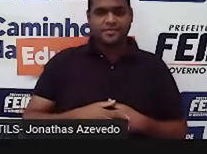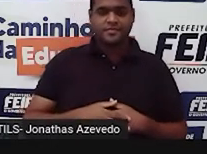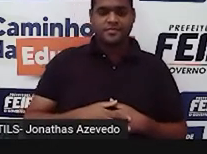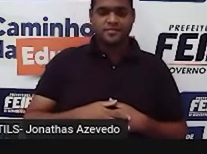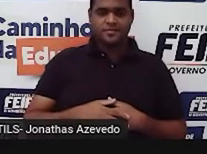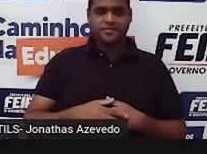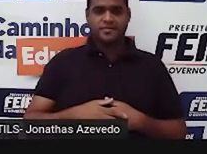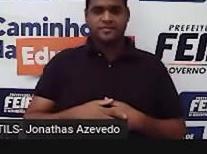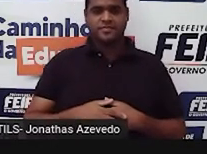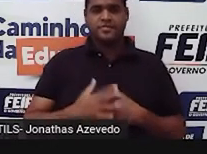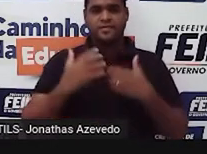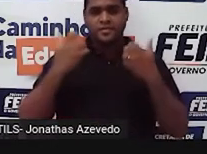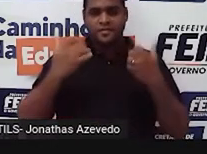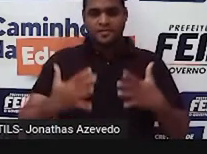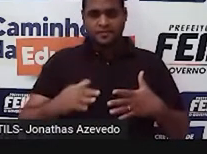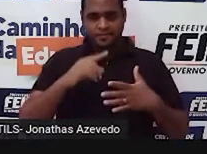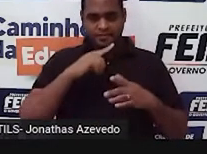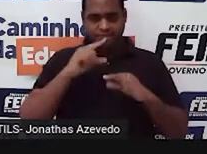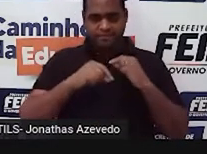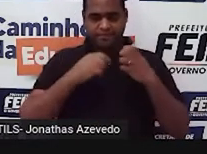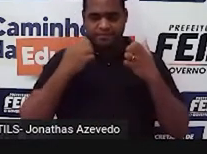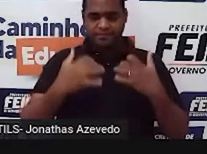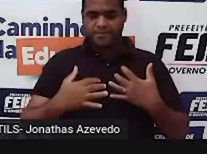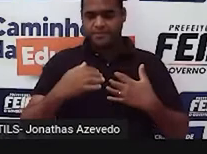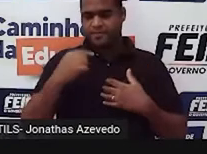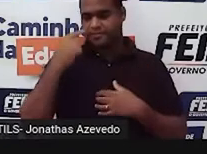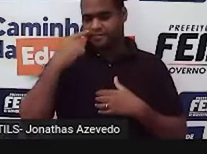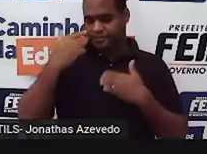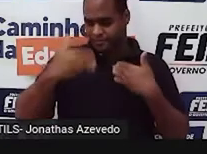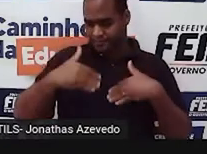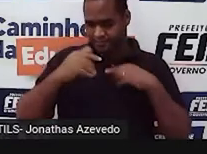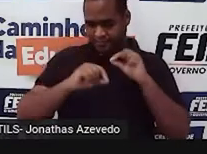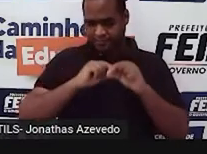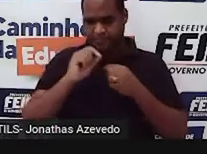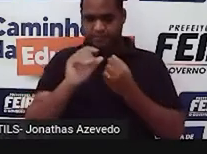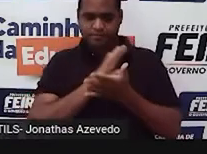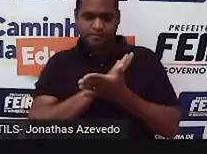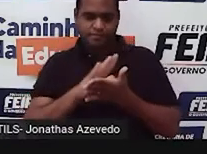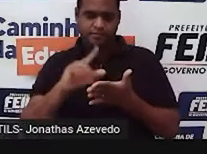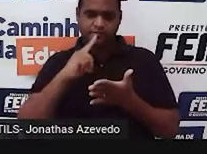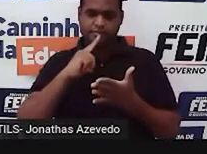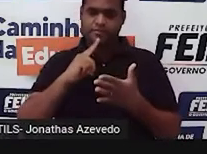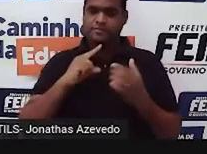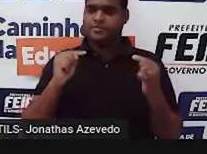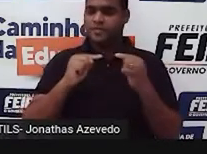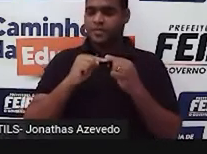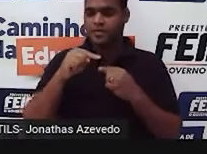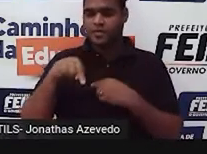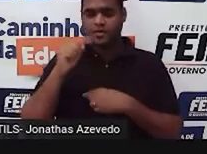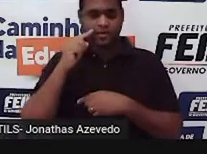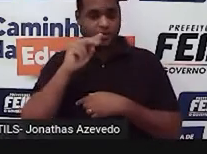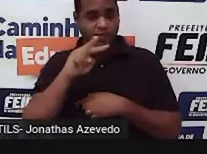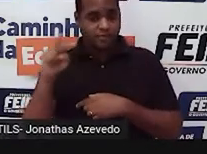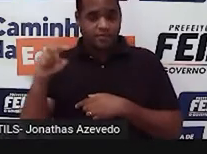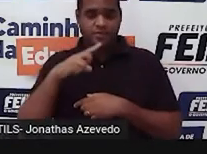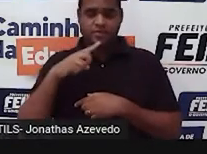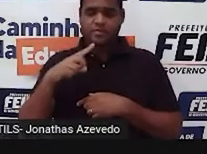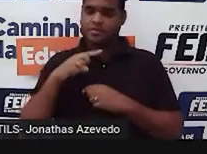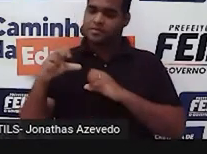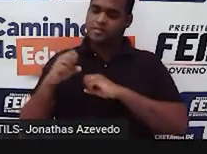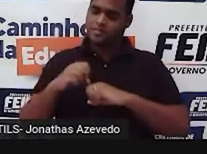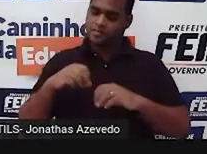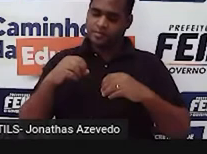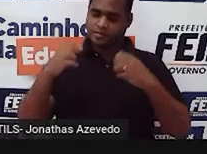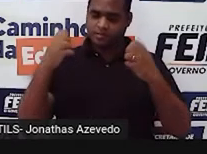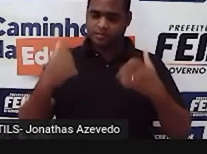Bom, então vamos assim, vamos revisar algumas coisas que a gente já viu em aulas, né? Em uma aula